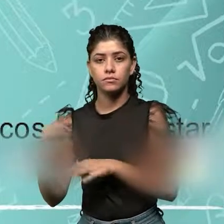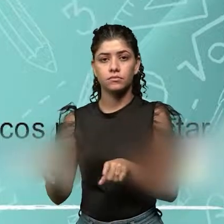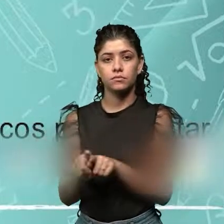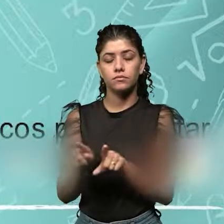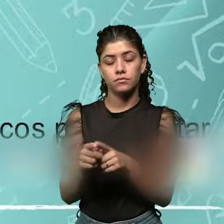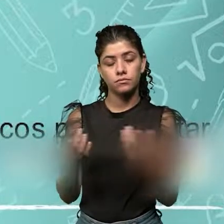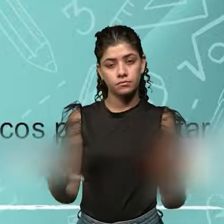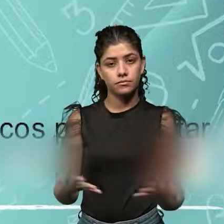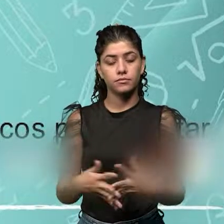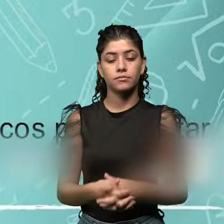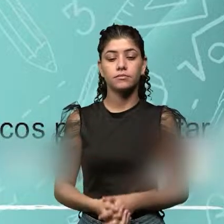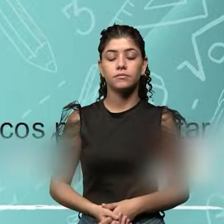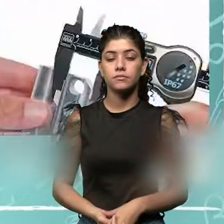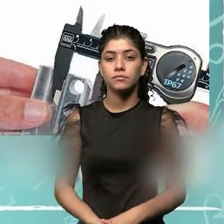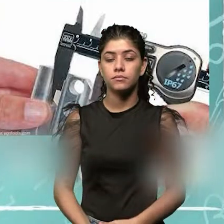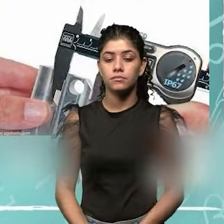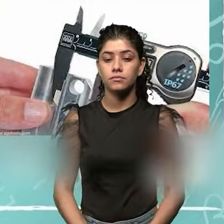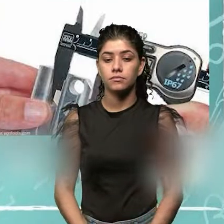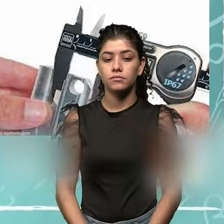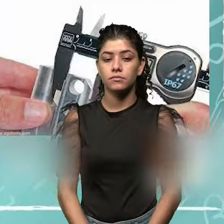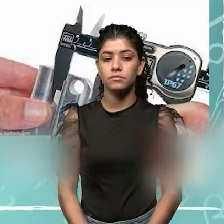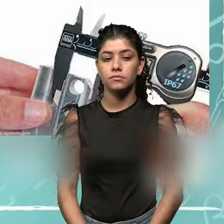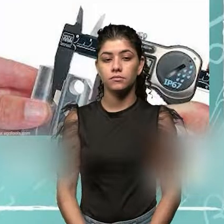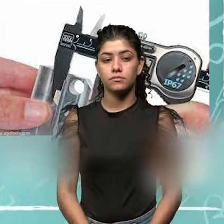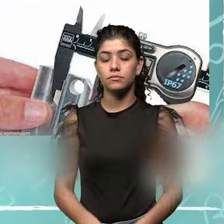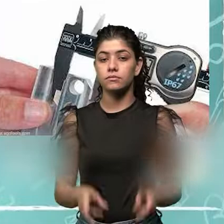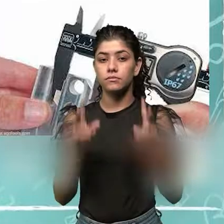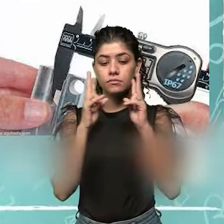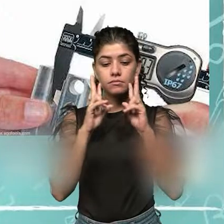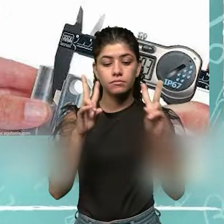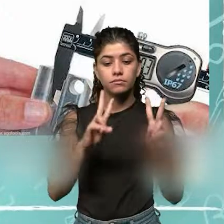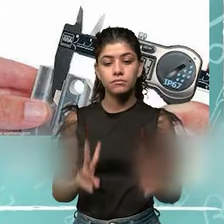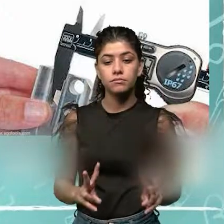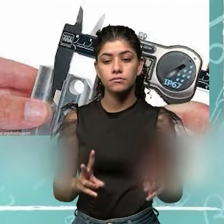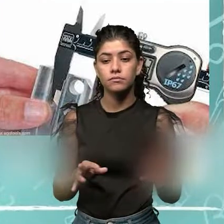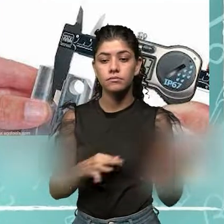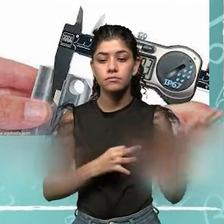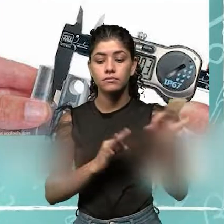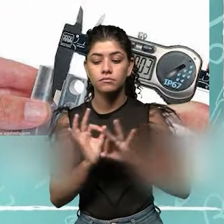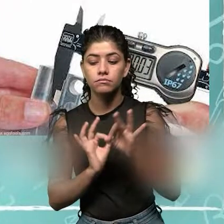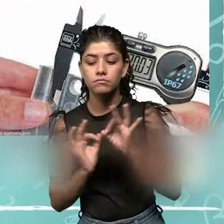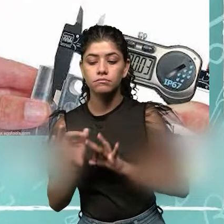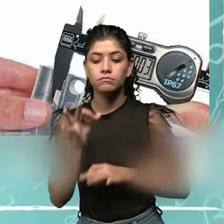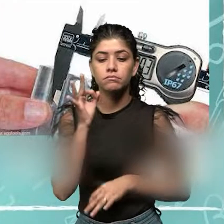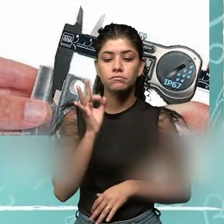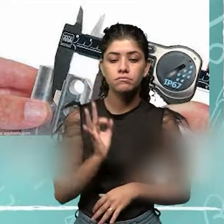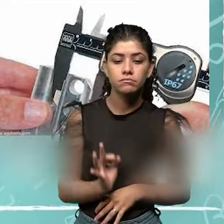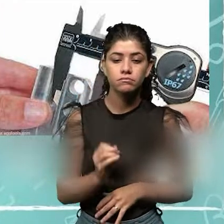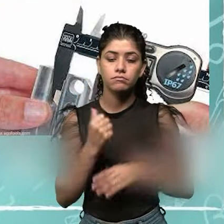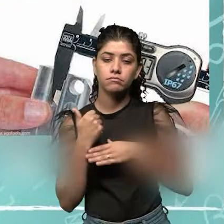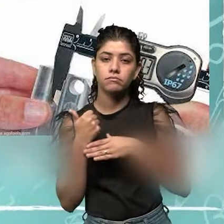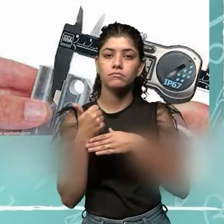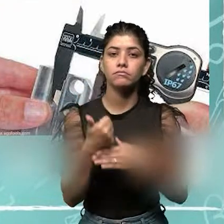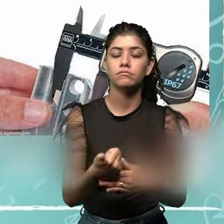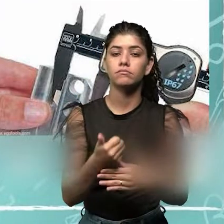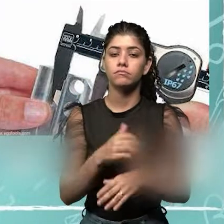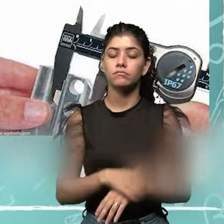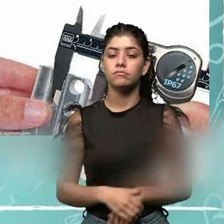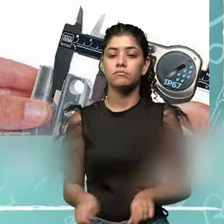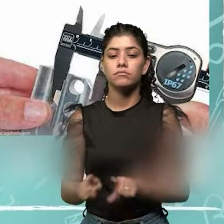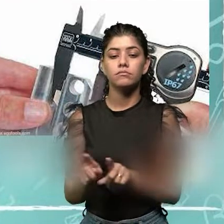prismas em furos. Conferir alinhamentos de equipamentos de acordo com as referências técnicas.